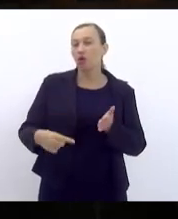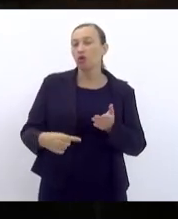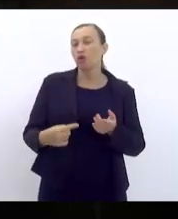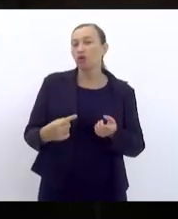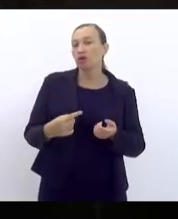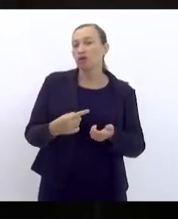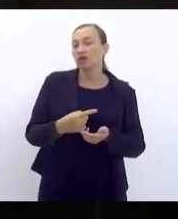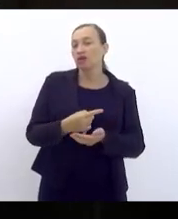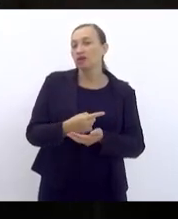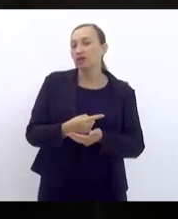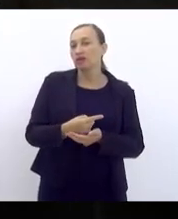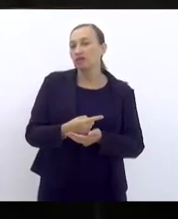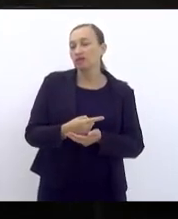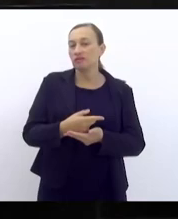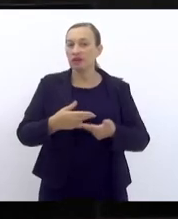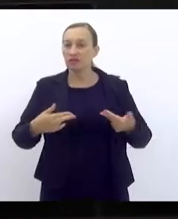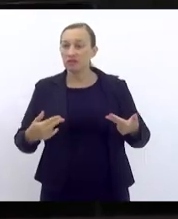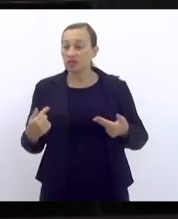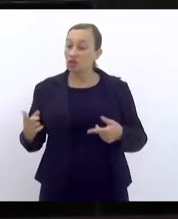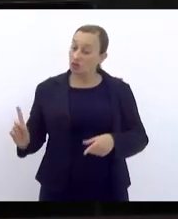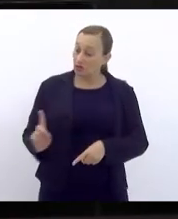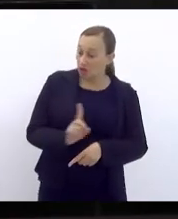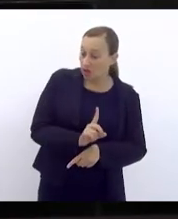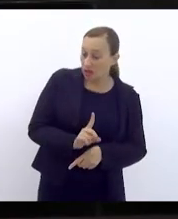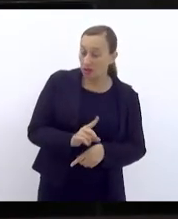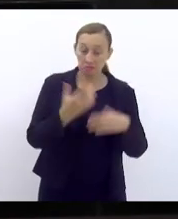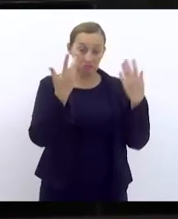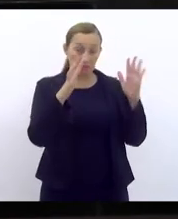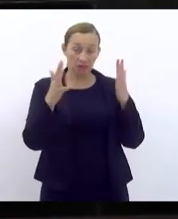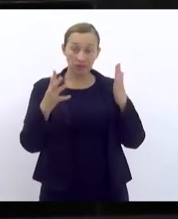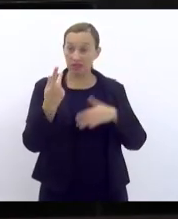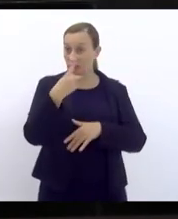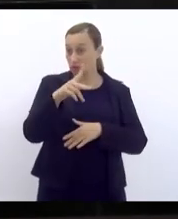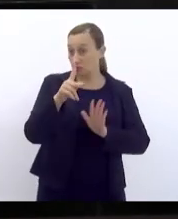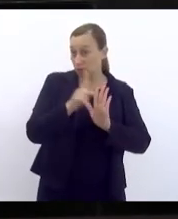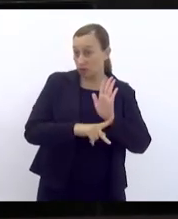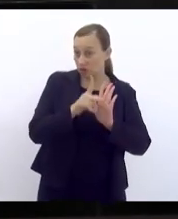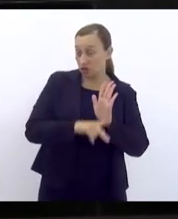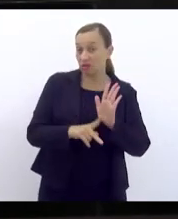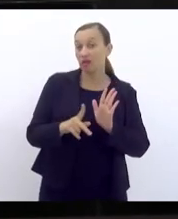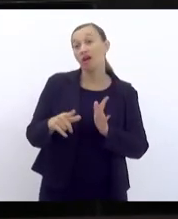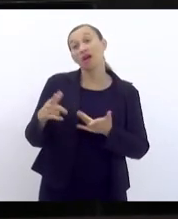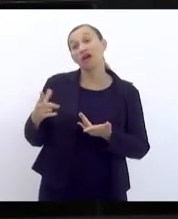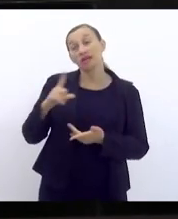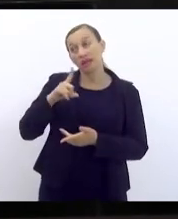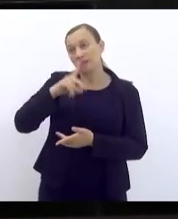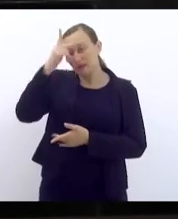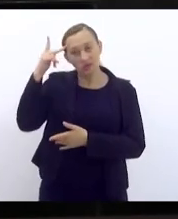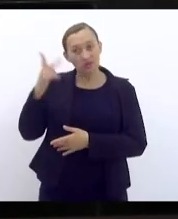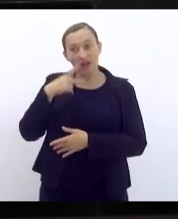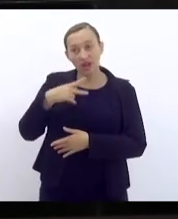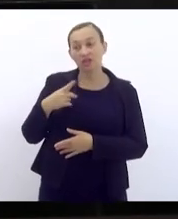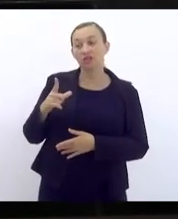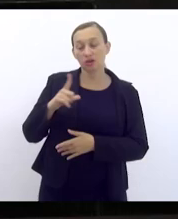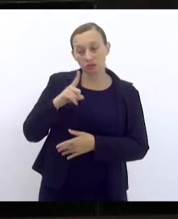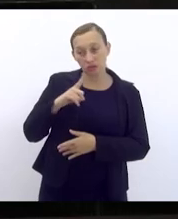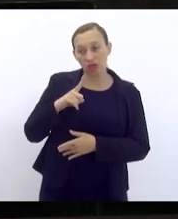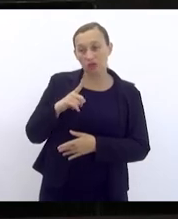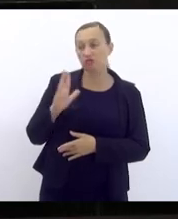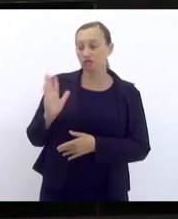vossos projetos. Já tem gente dizendo que eu tenho um cargo no vosso mandato. Mas não é. é mesmo de